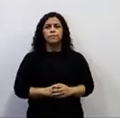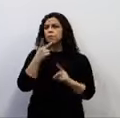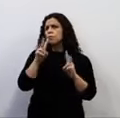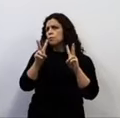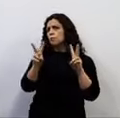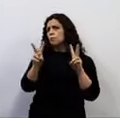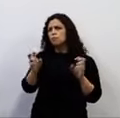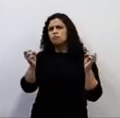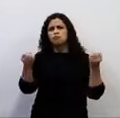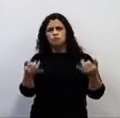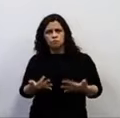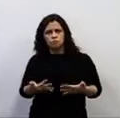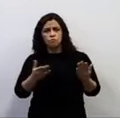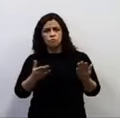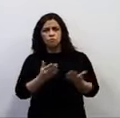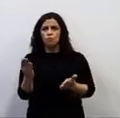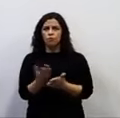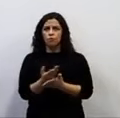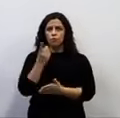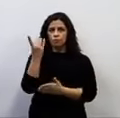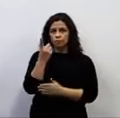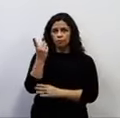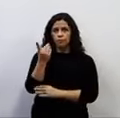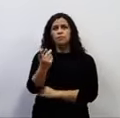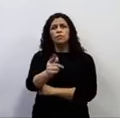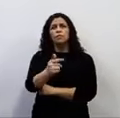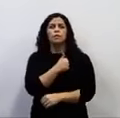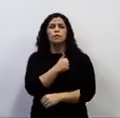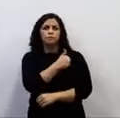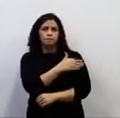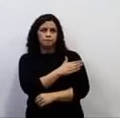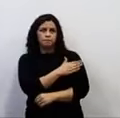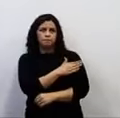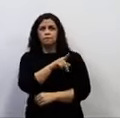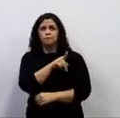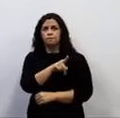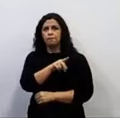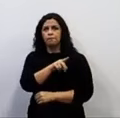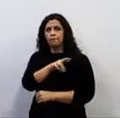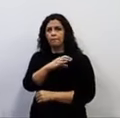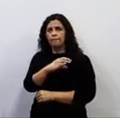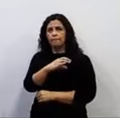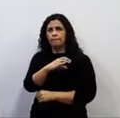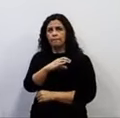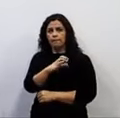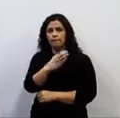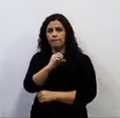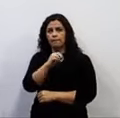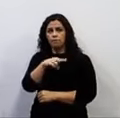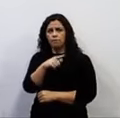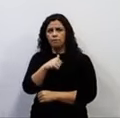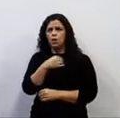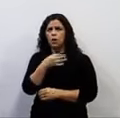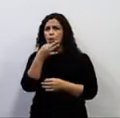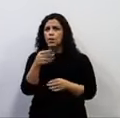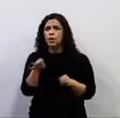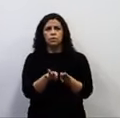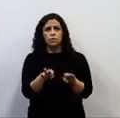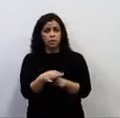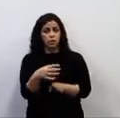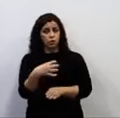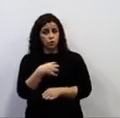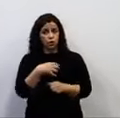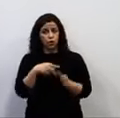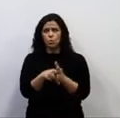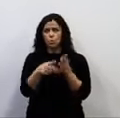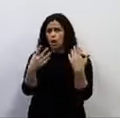por alguns deputados, que é preconceito. Preconceito em seu sentido original é qualquer opinião ou sentido concebido sem